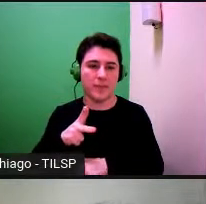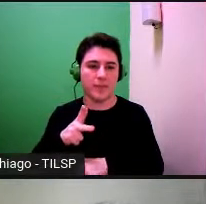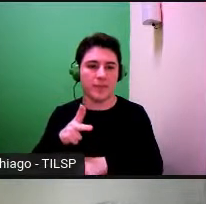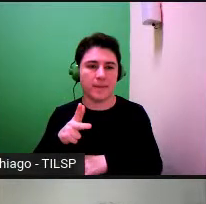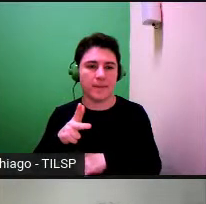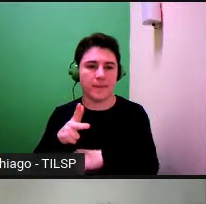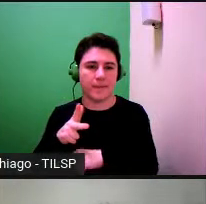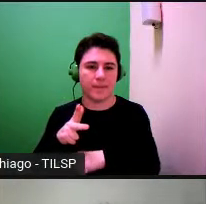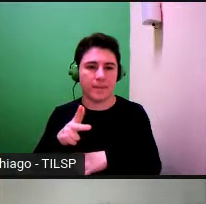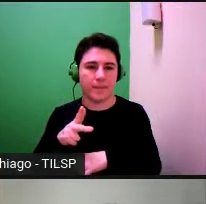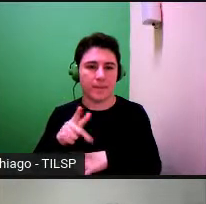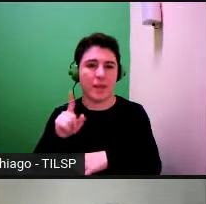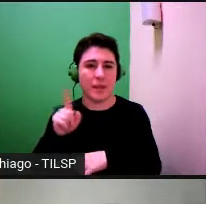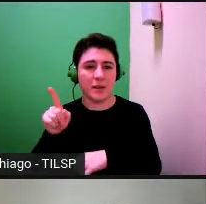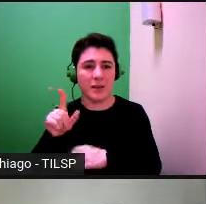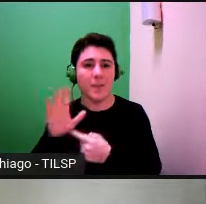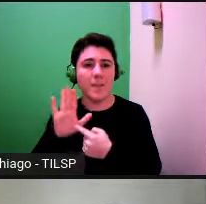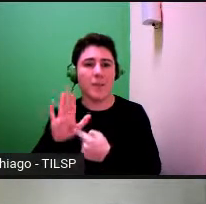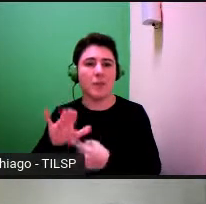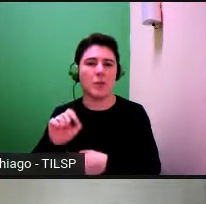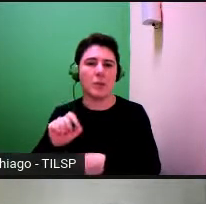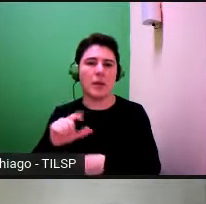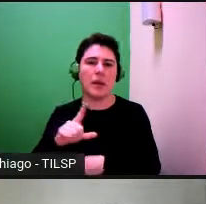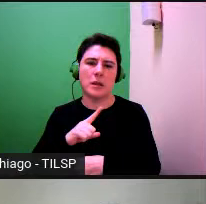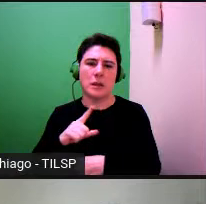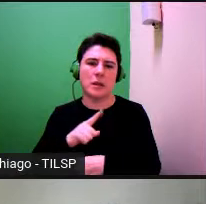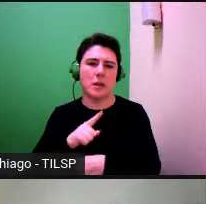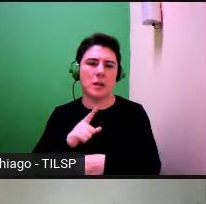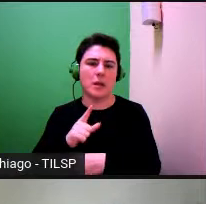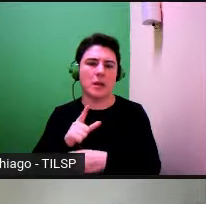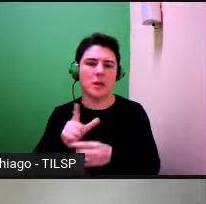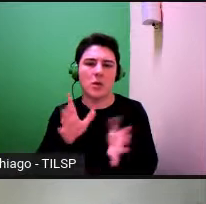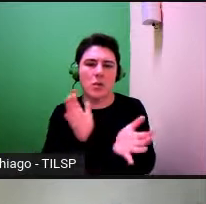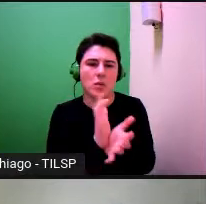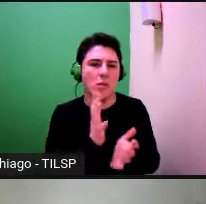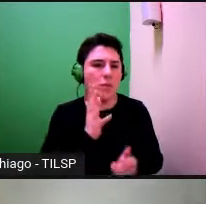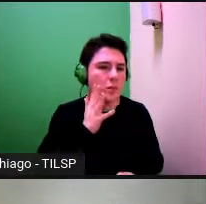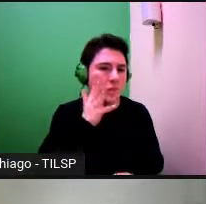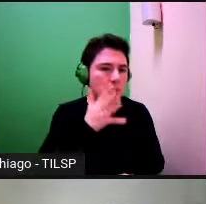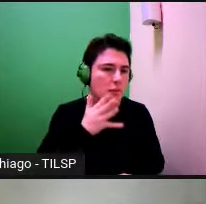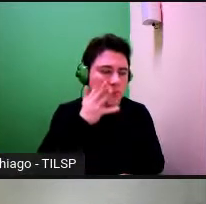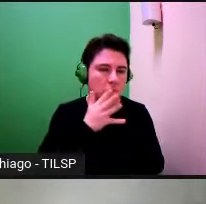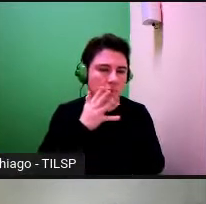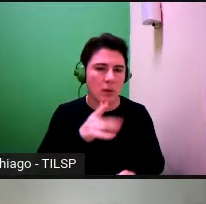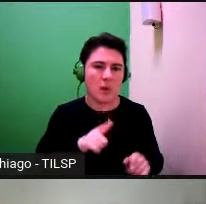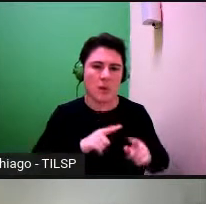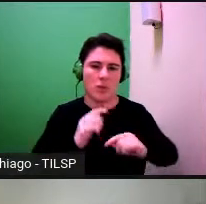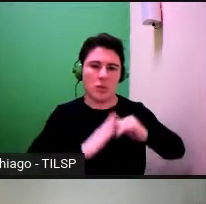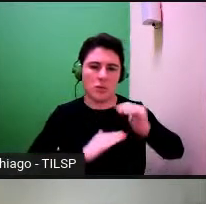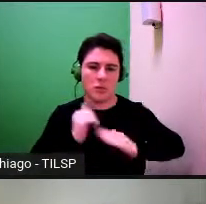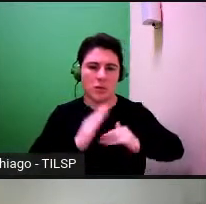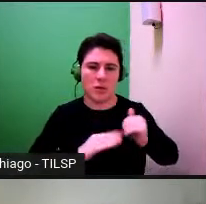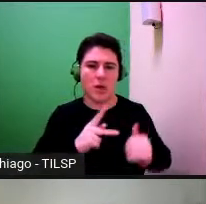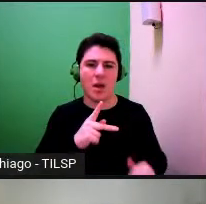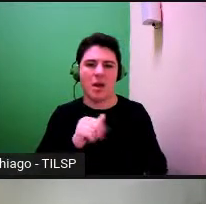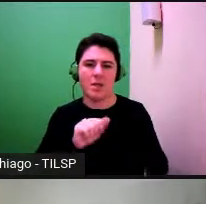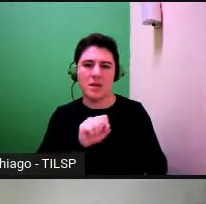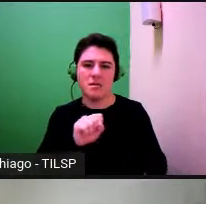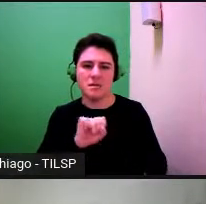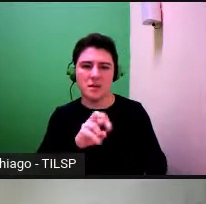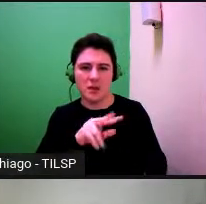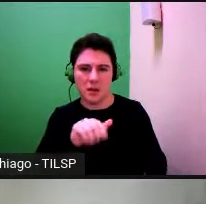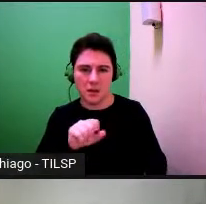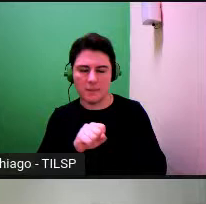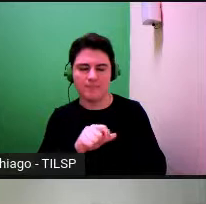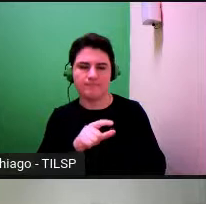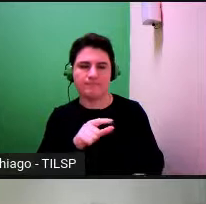e isto significa que temos segmentos de discurso teórico com espor autónomo com instruções passivas truncadas algumas ocorrências de presente